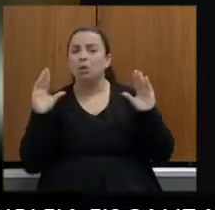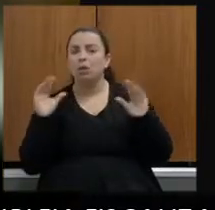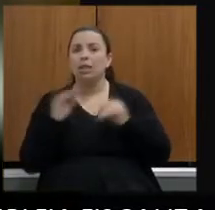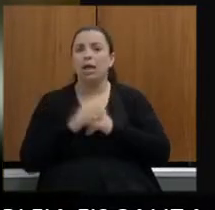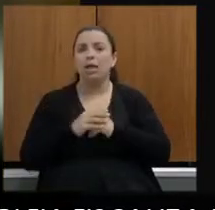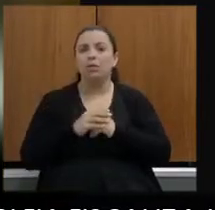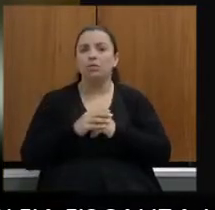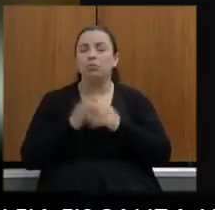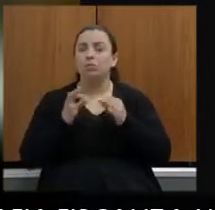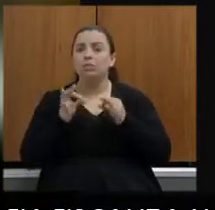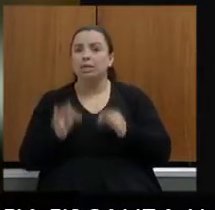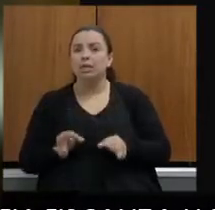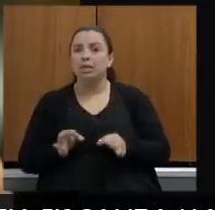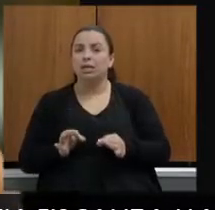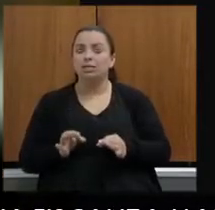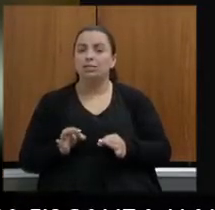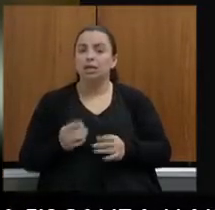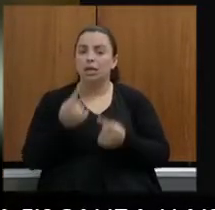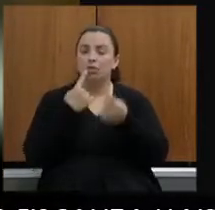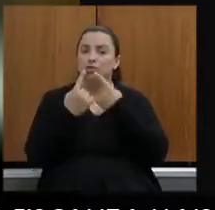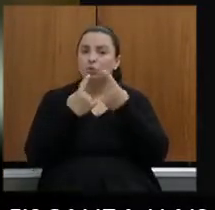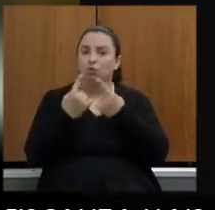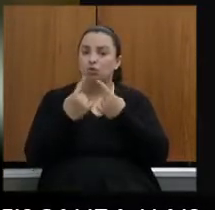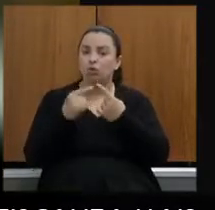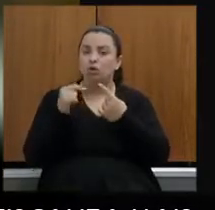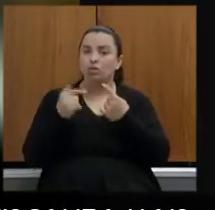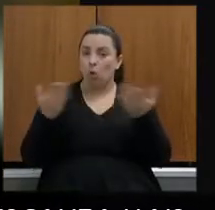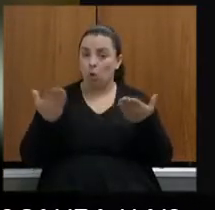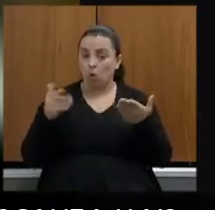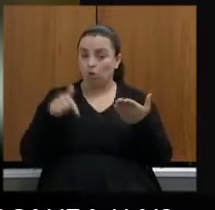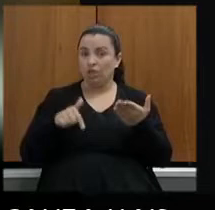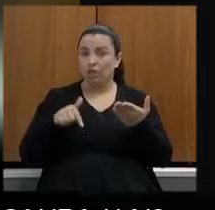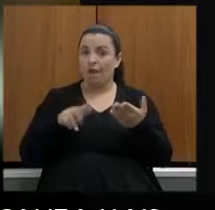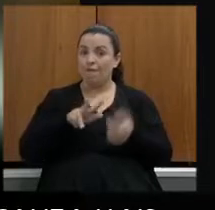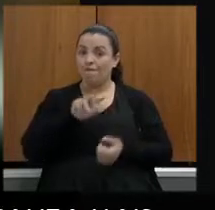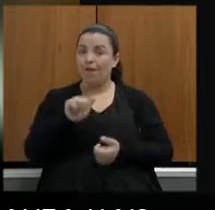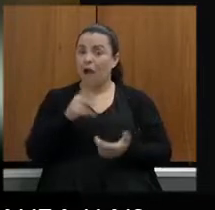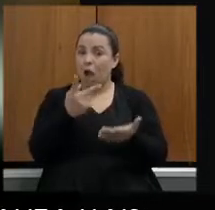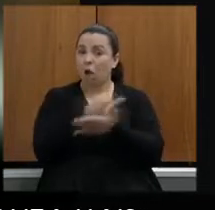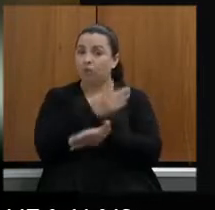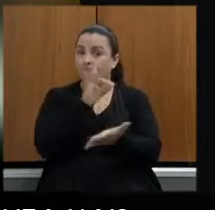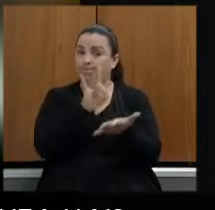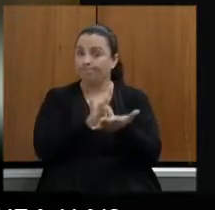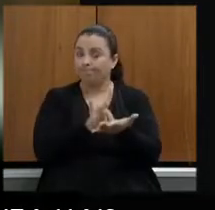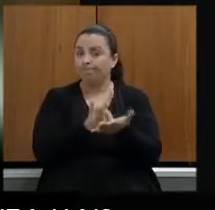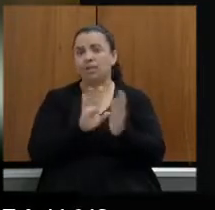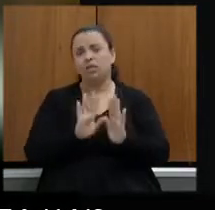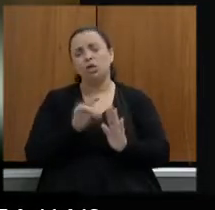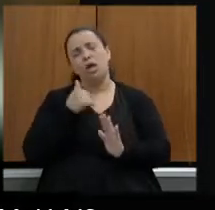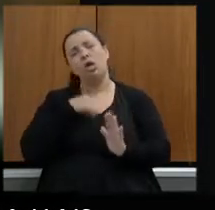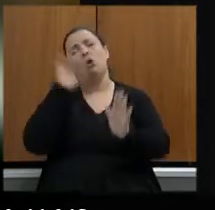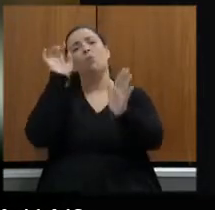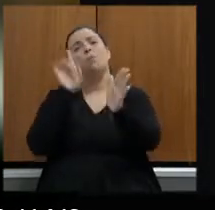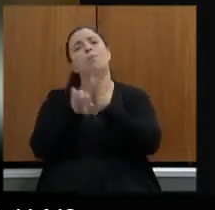sendo falado aqui será concluído eu pergunto a vossa excelência é